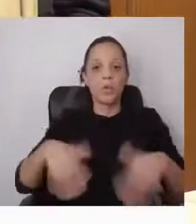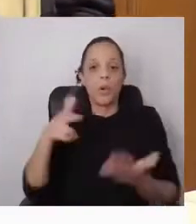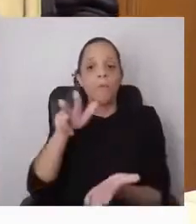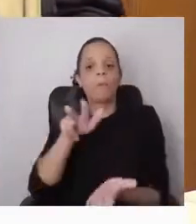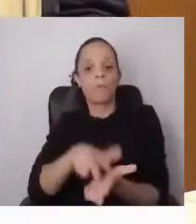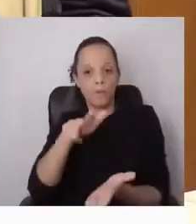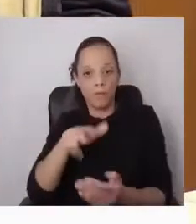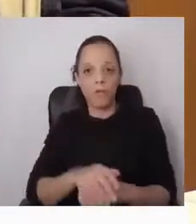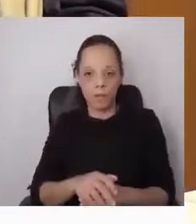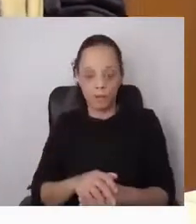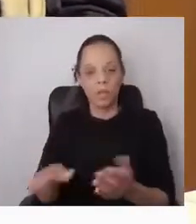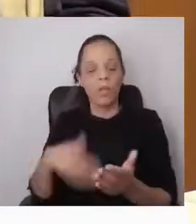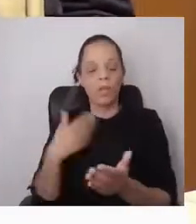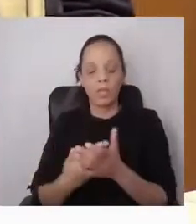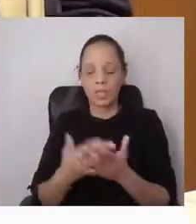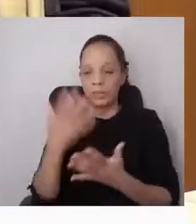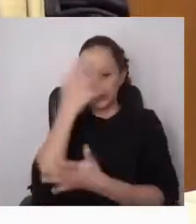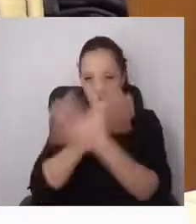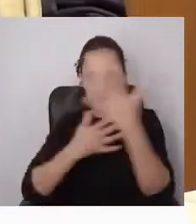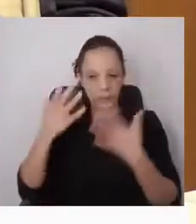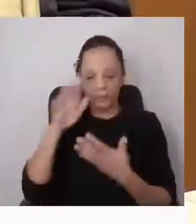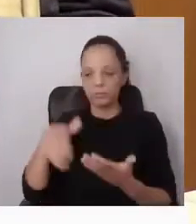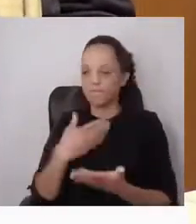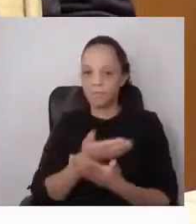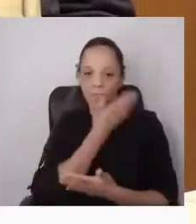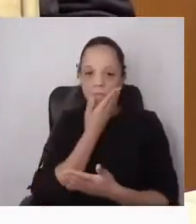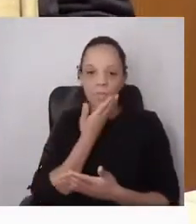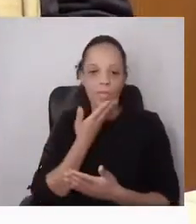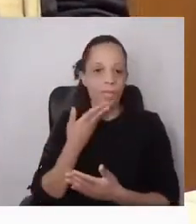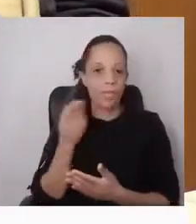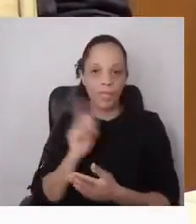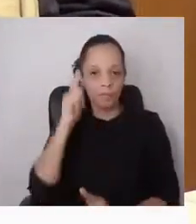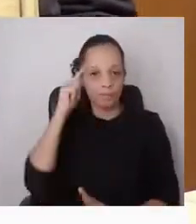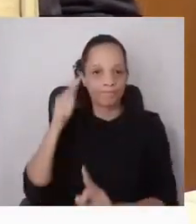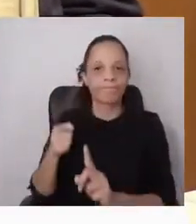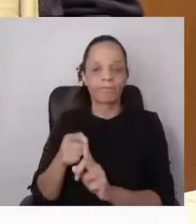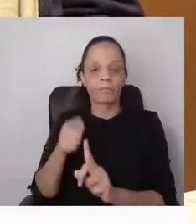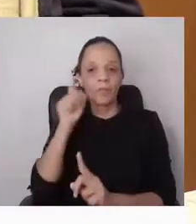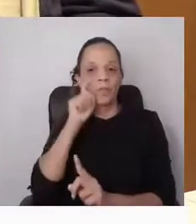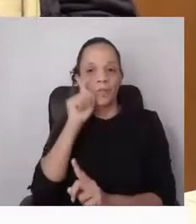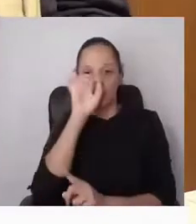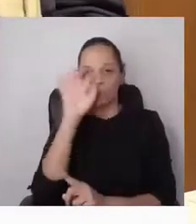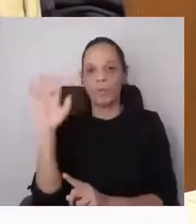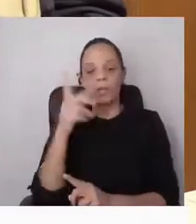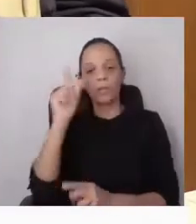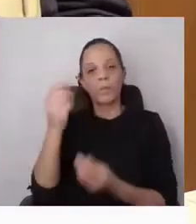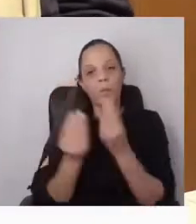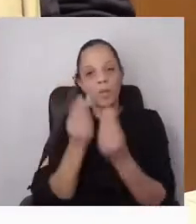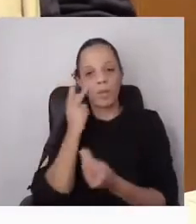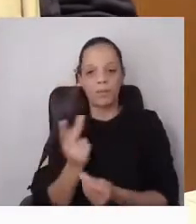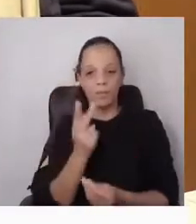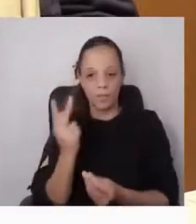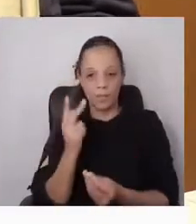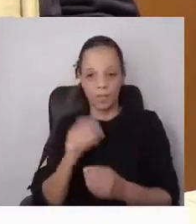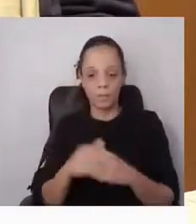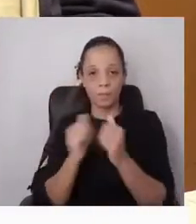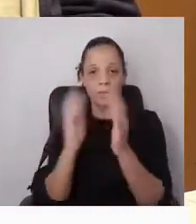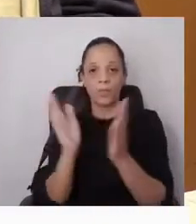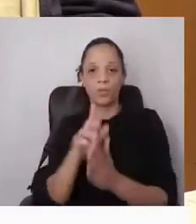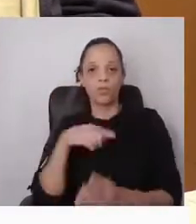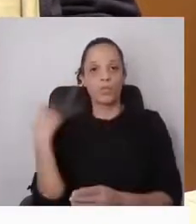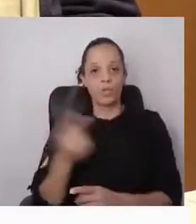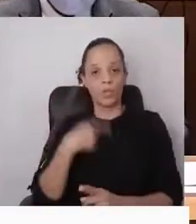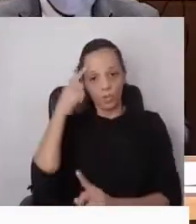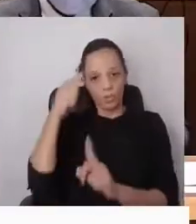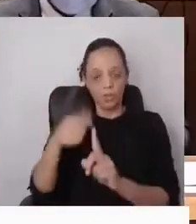criaria ruído que não facilitaria os objetivos de defesa do ambiente e da qualidade de vida que todos nós pretendemos. Muito obrigado.